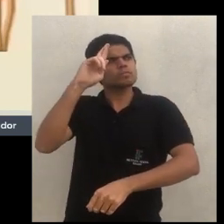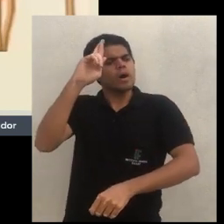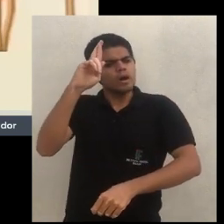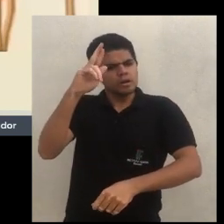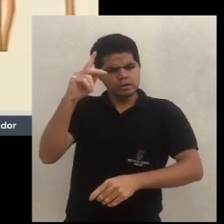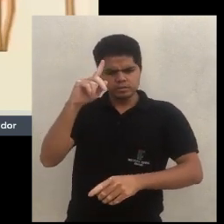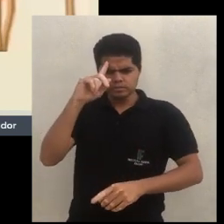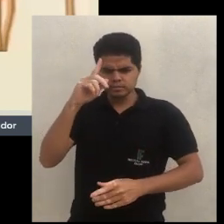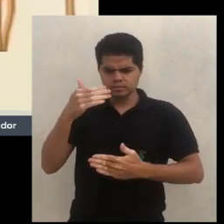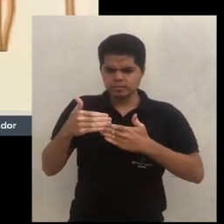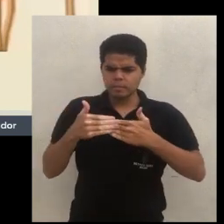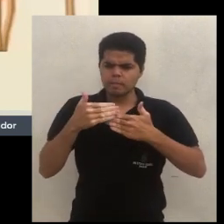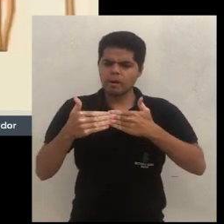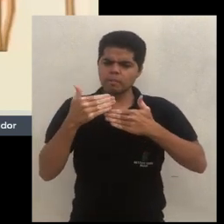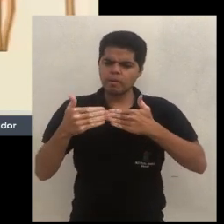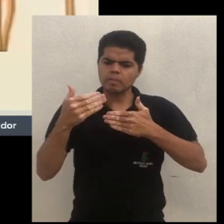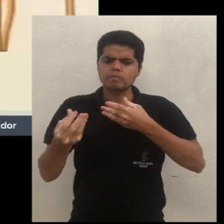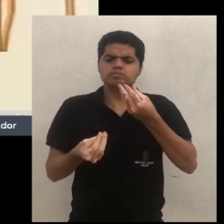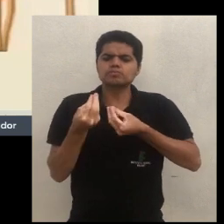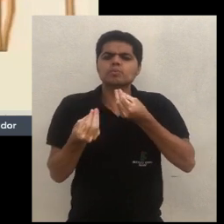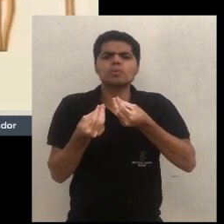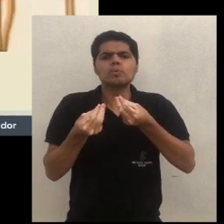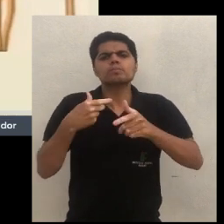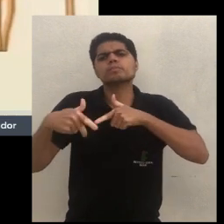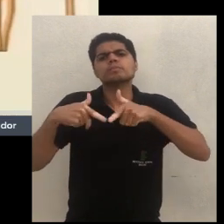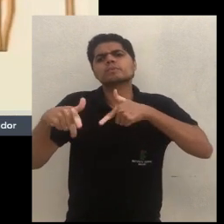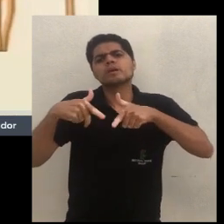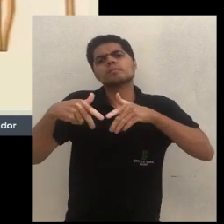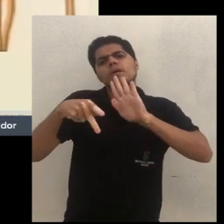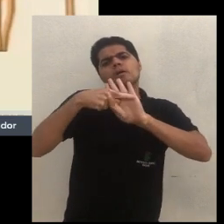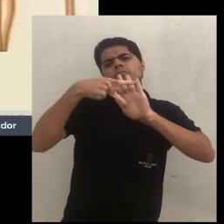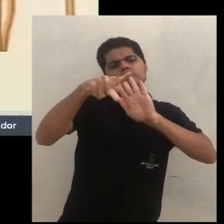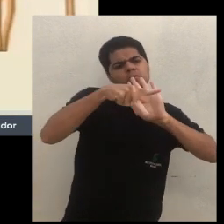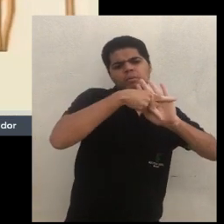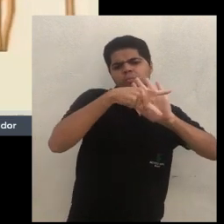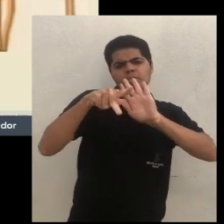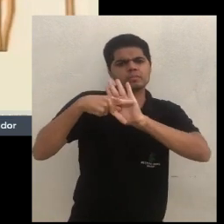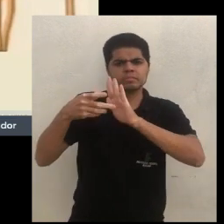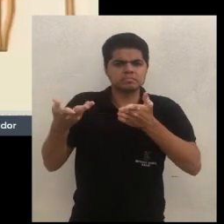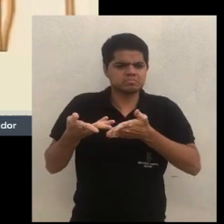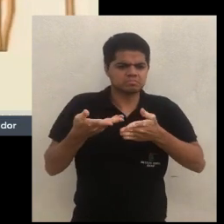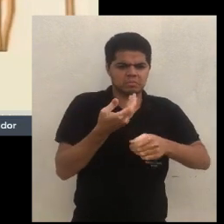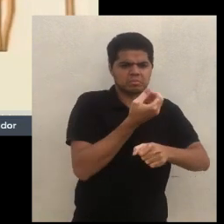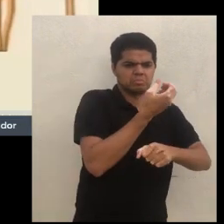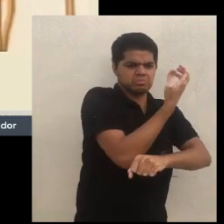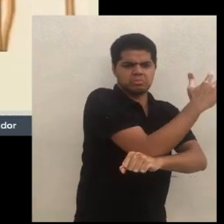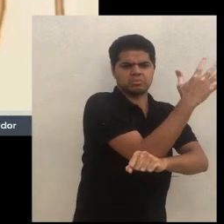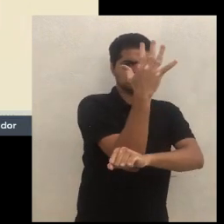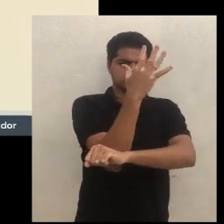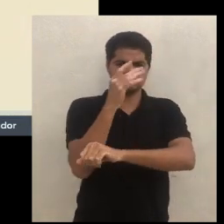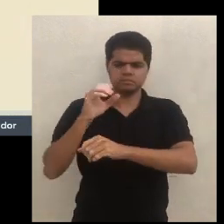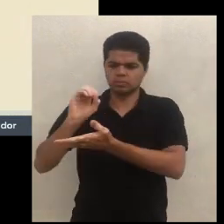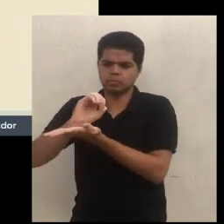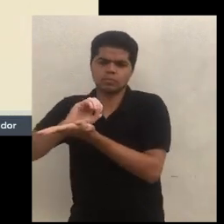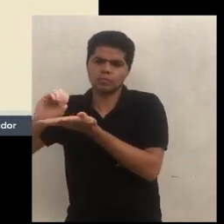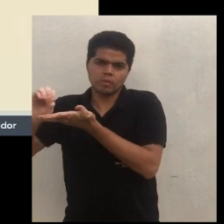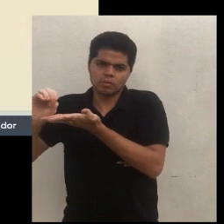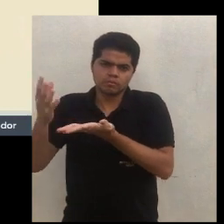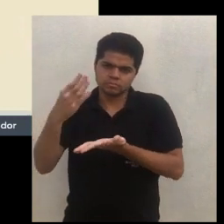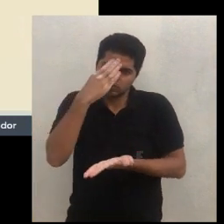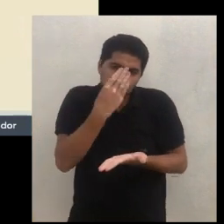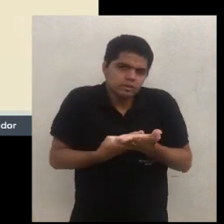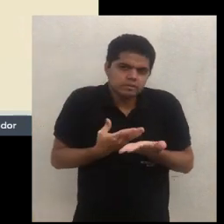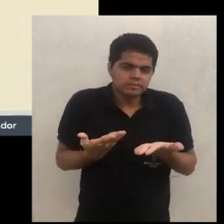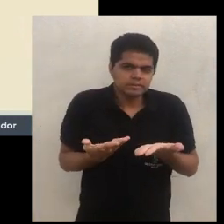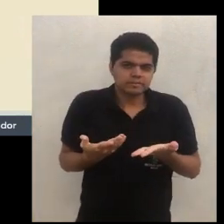o sistema de trabalho seu, quer seja na agricultura orgânica ou na agrofloresta, que eu acredito. Então